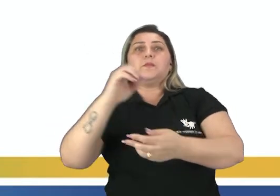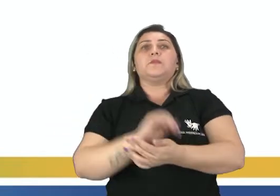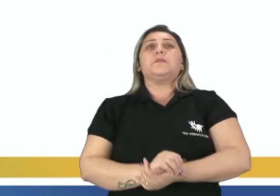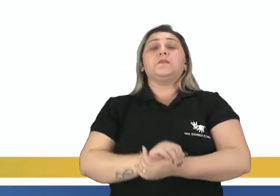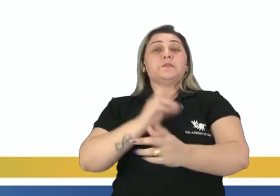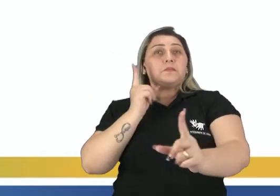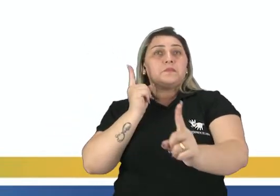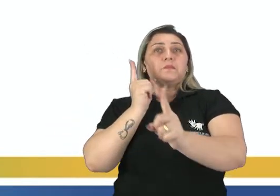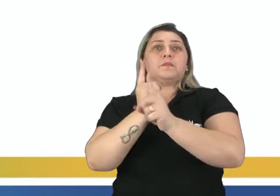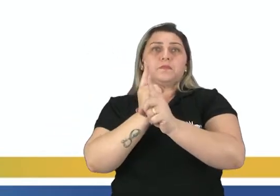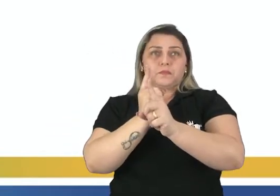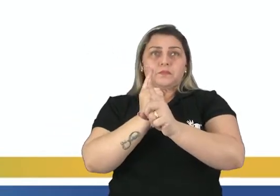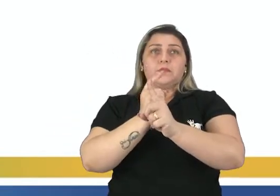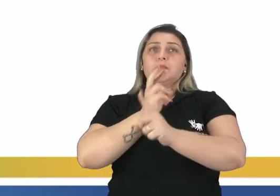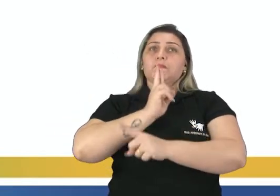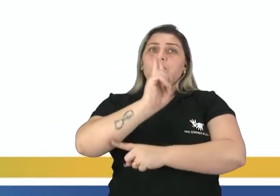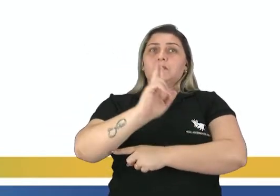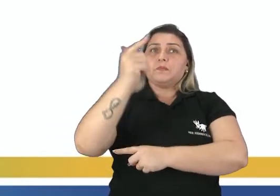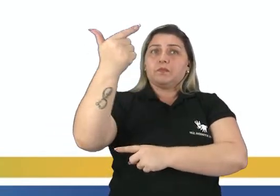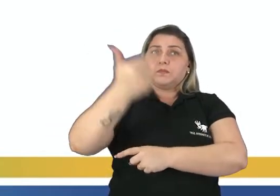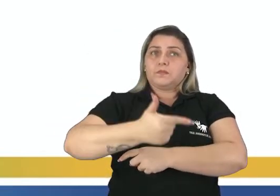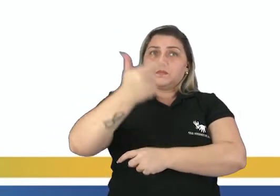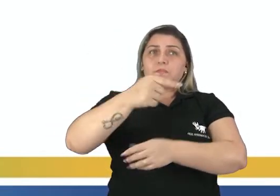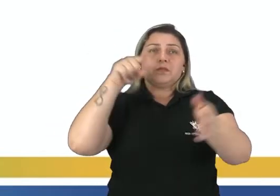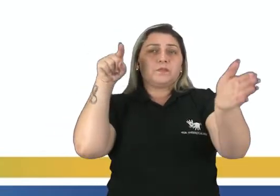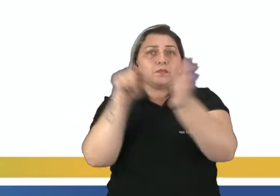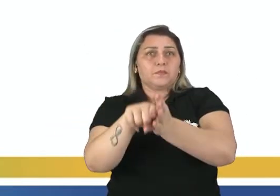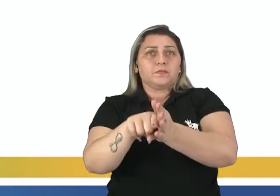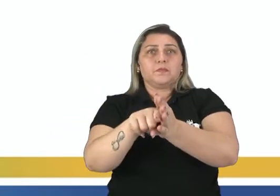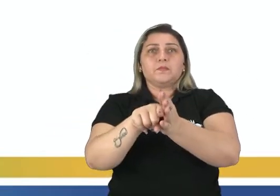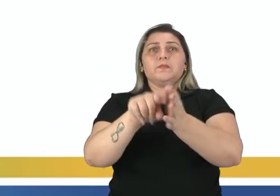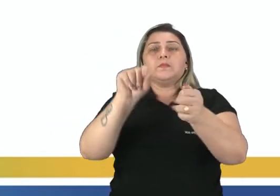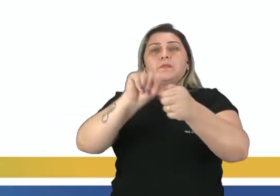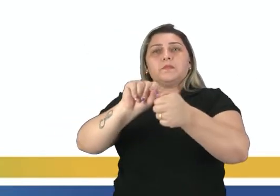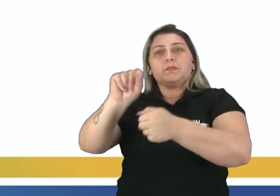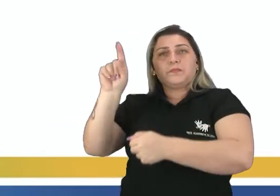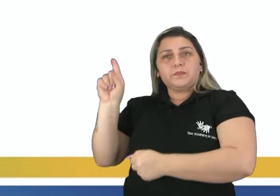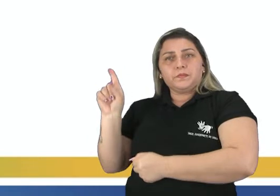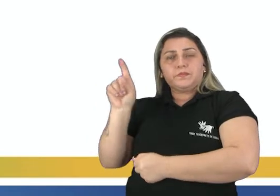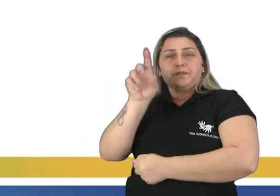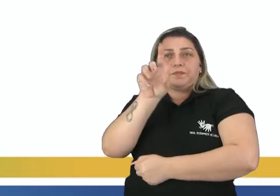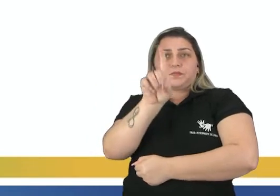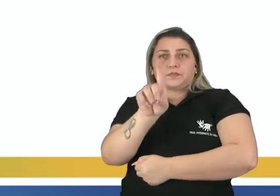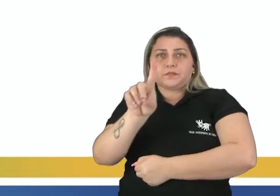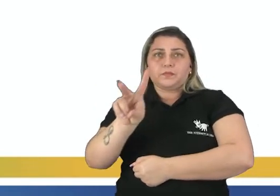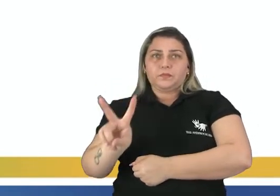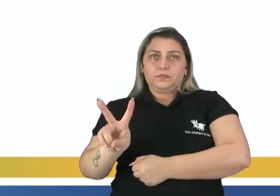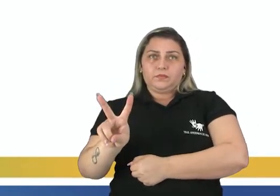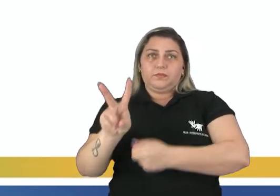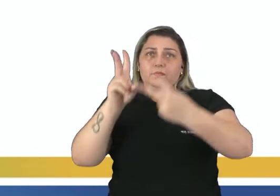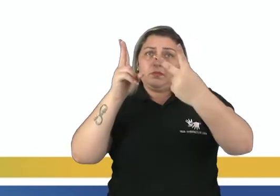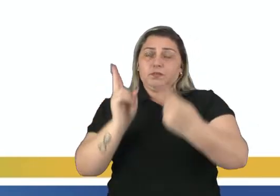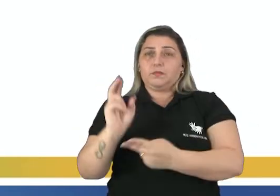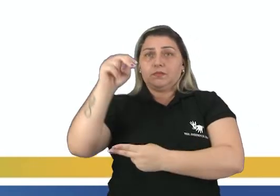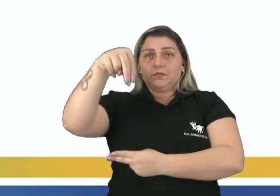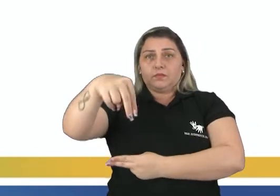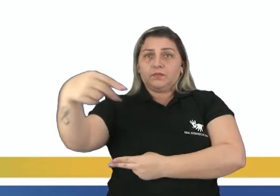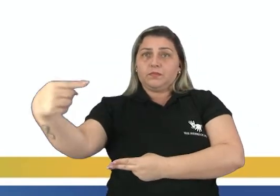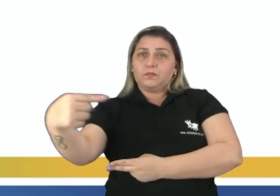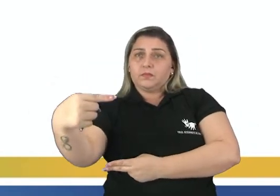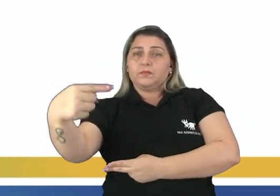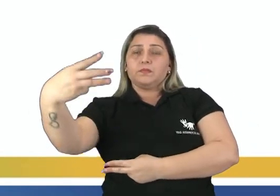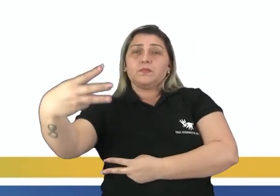Para encontrar o resultado da segunda pergunta, faremos diagonais que partem de um mesmo